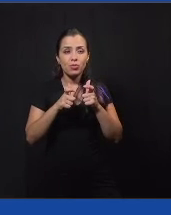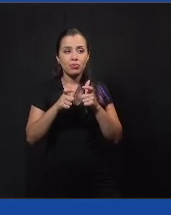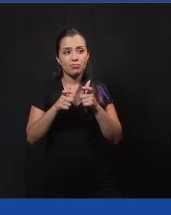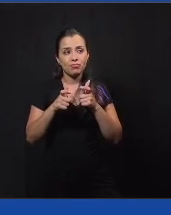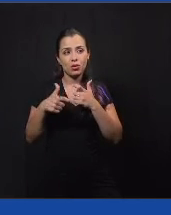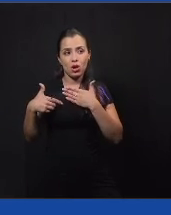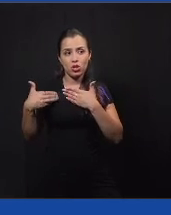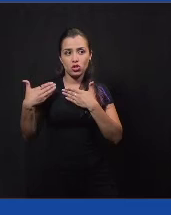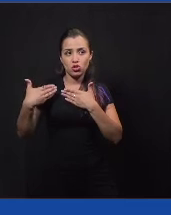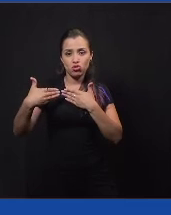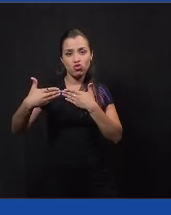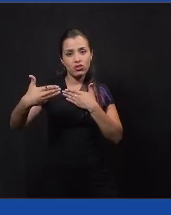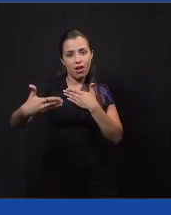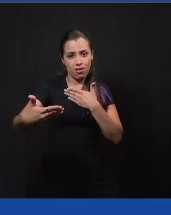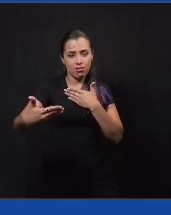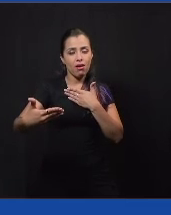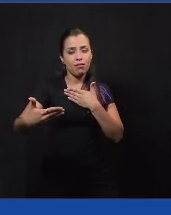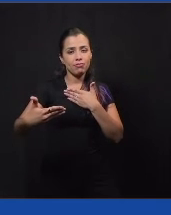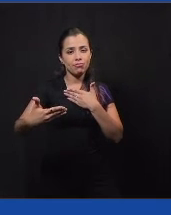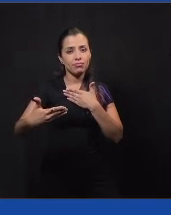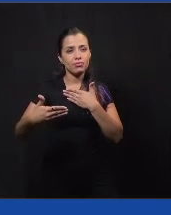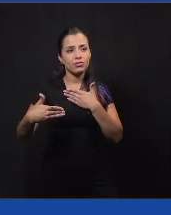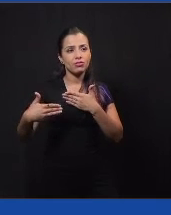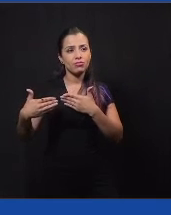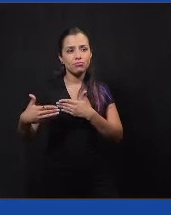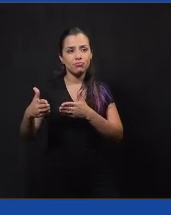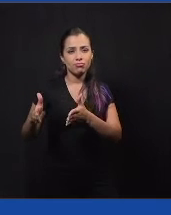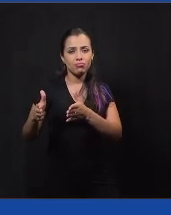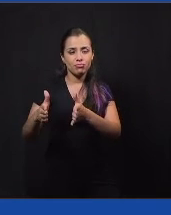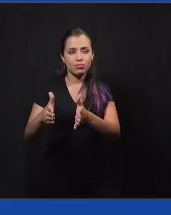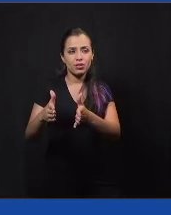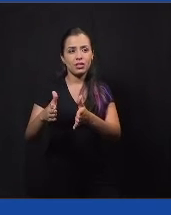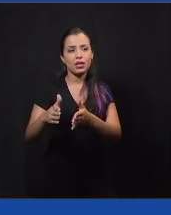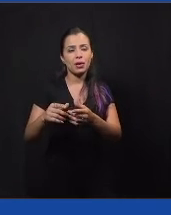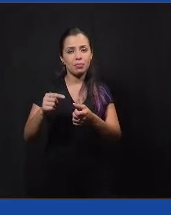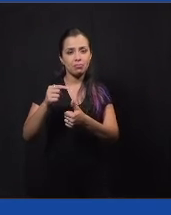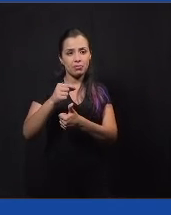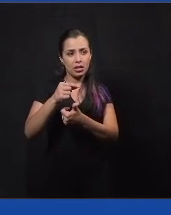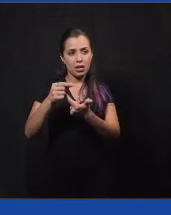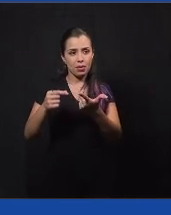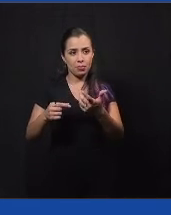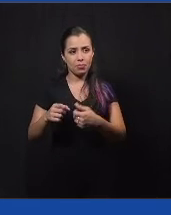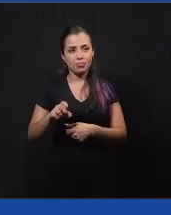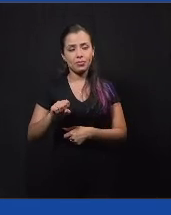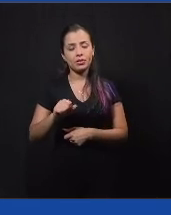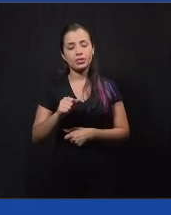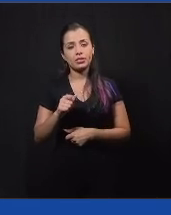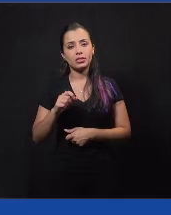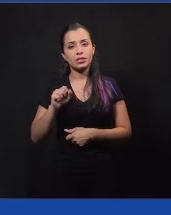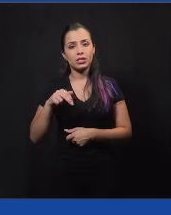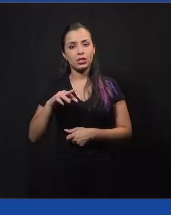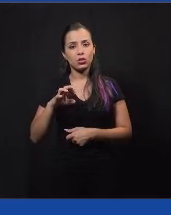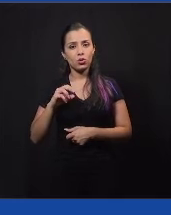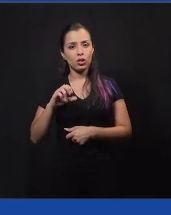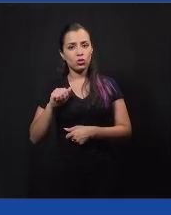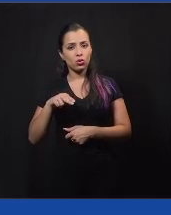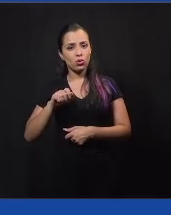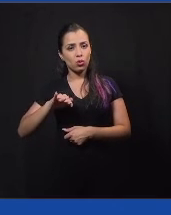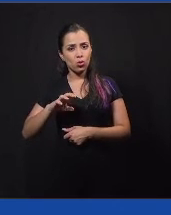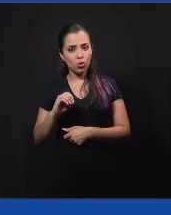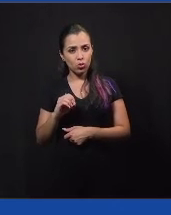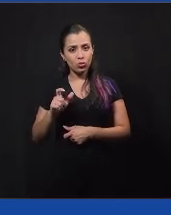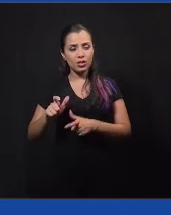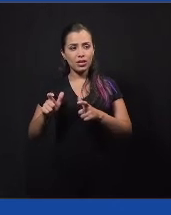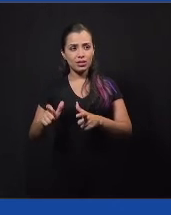trabalhou apenas com Miraí, Muriaé, São Sebastião da Vargem Alegre, São Antônio do Rio Preto, que são as cidades do